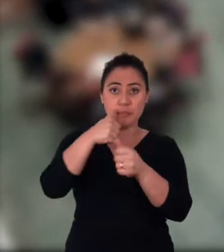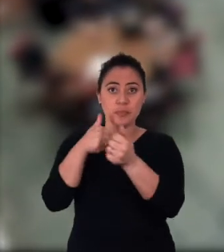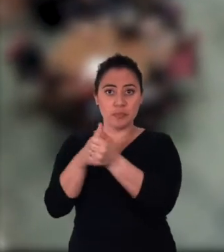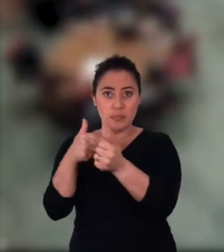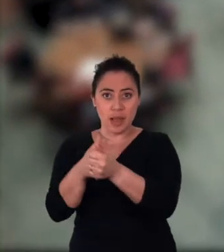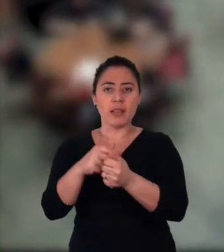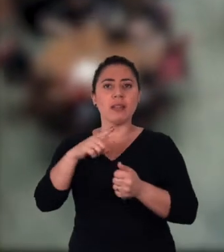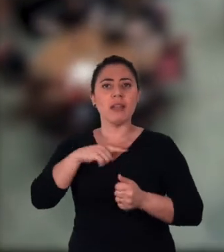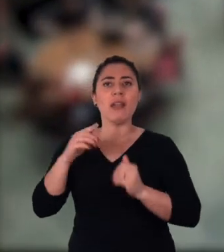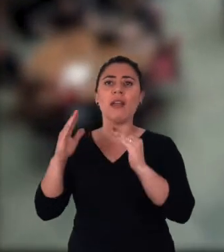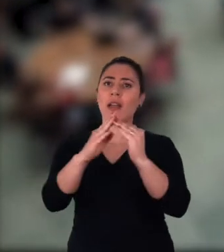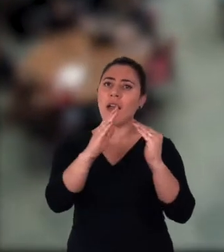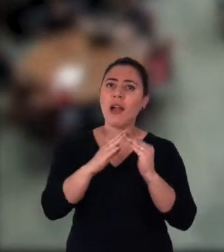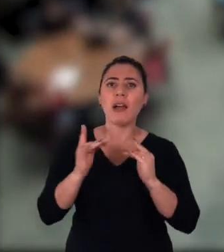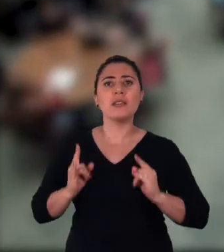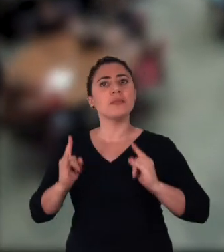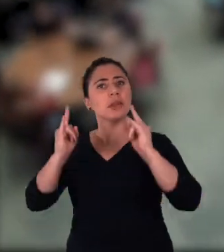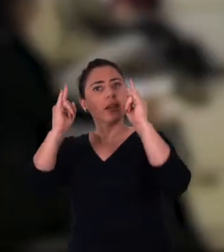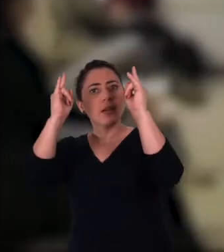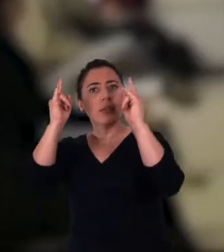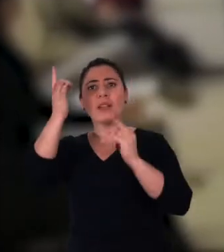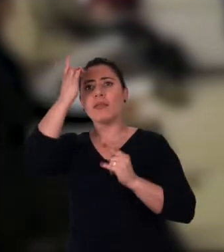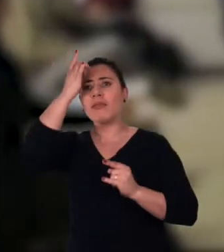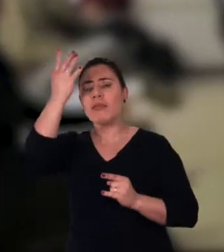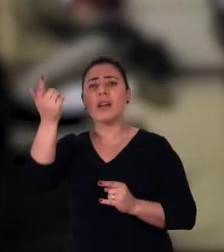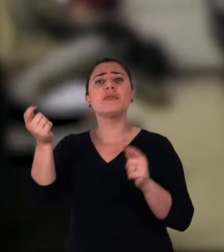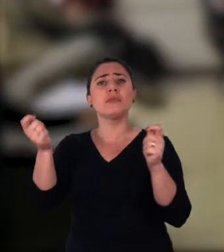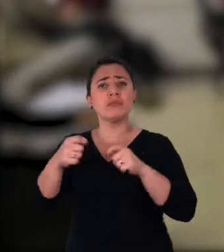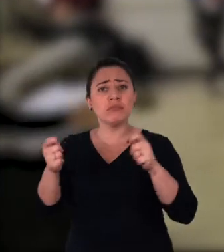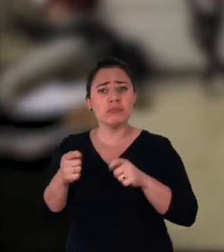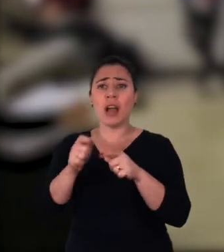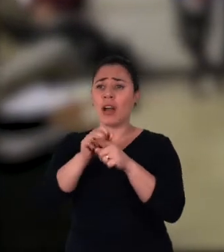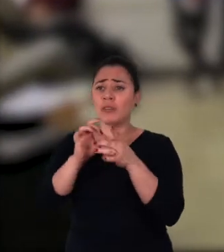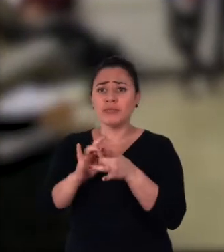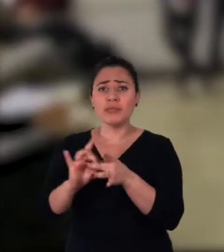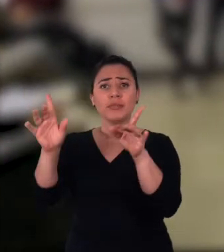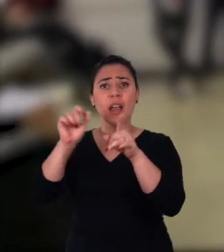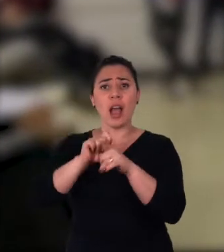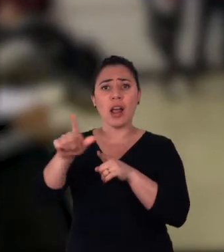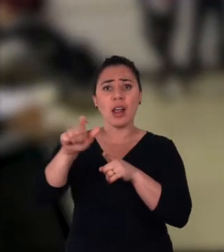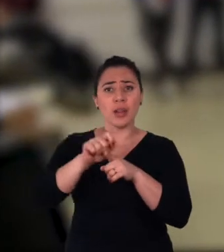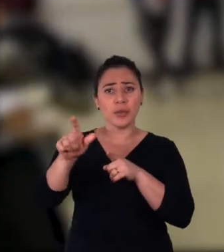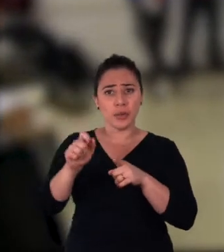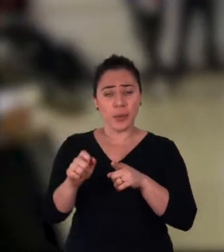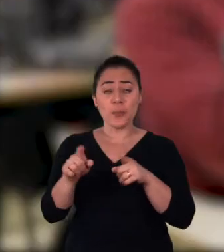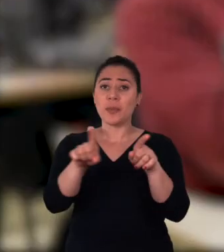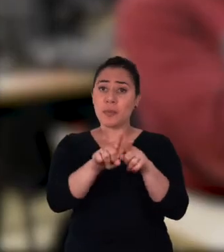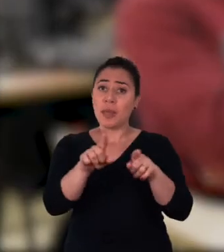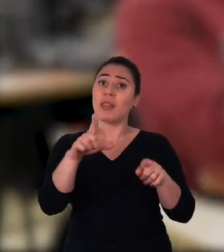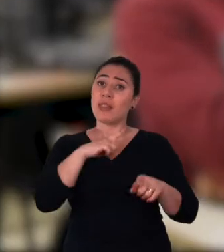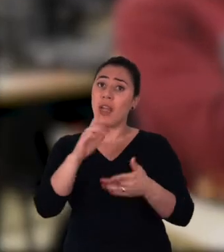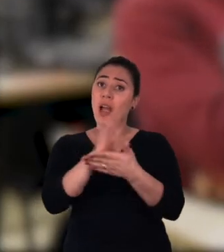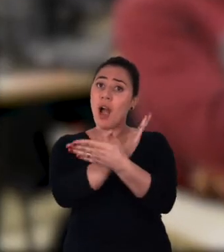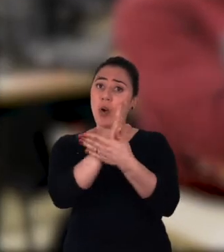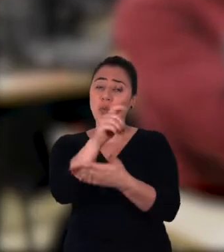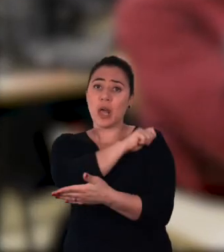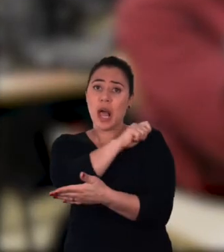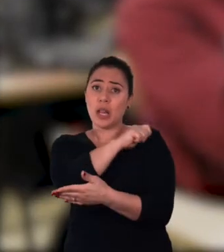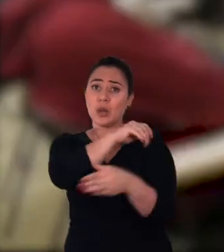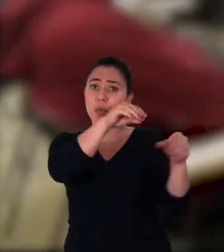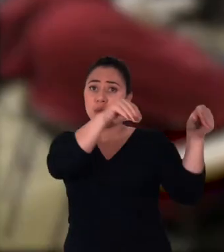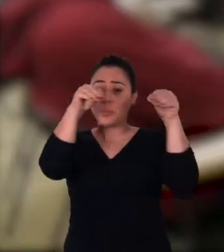possuem casas, apartamentos, que sempre estão disponíveis para locação. Ainda temos os nossos alunos que já